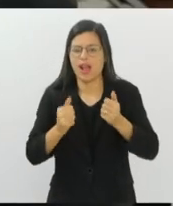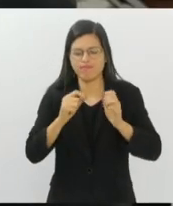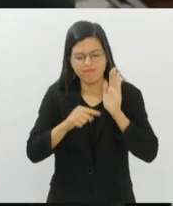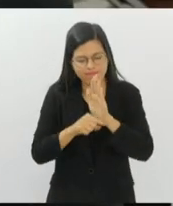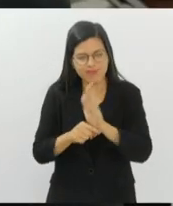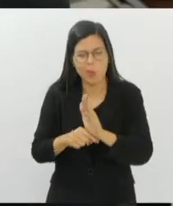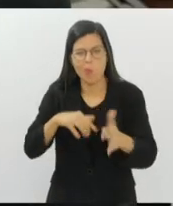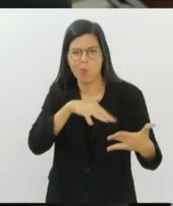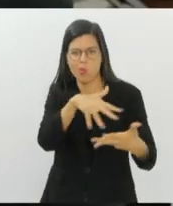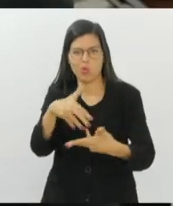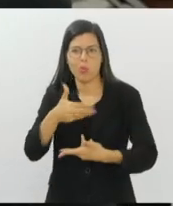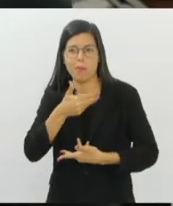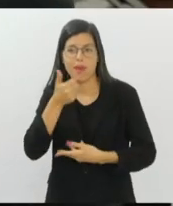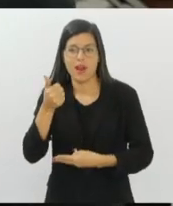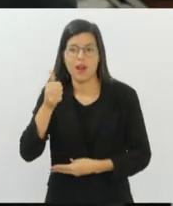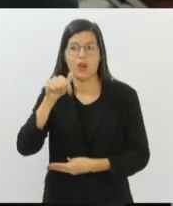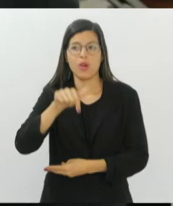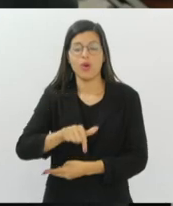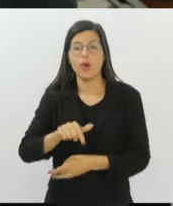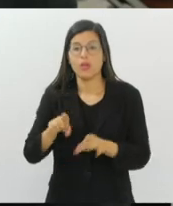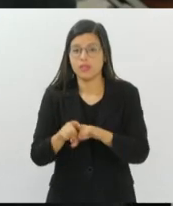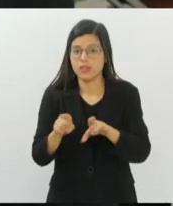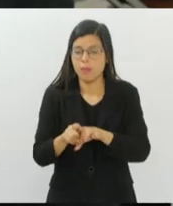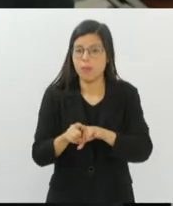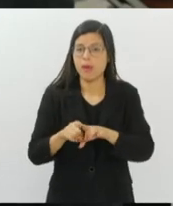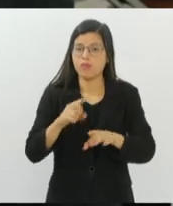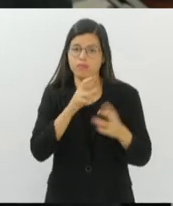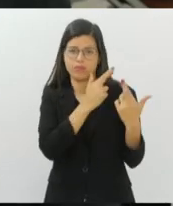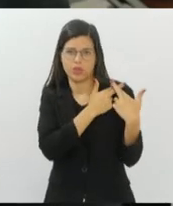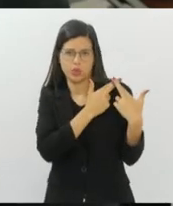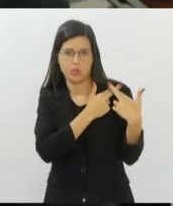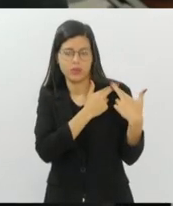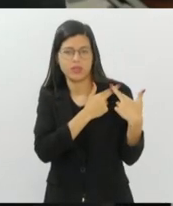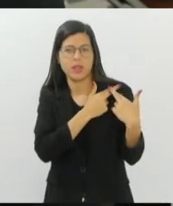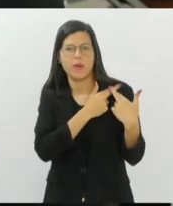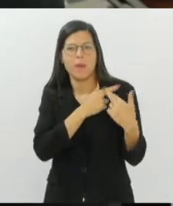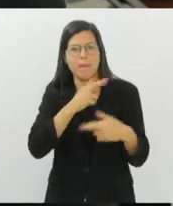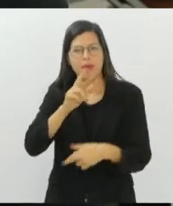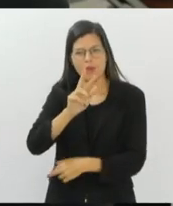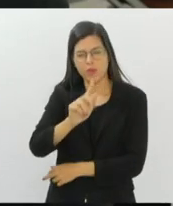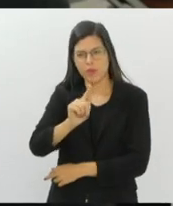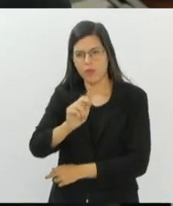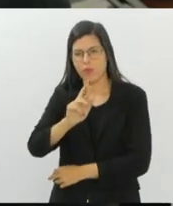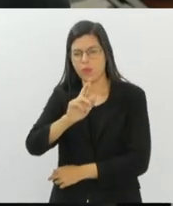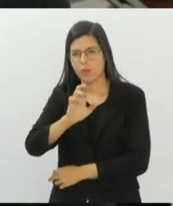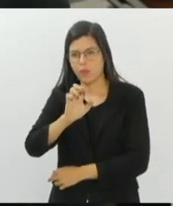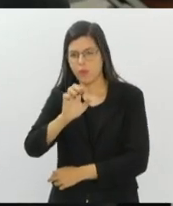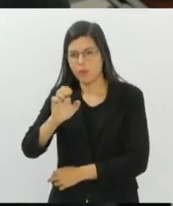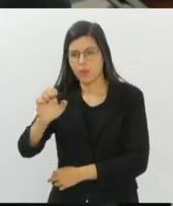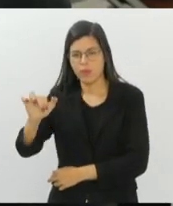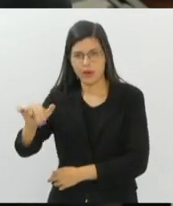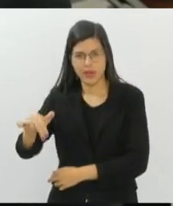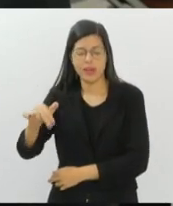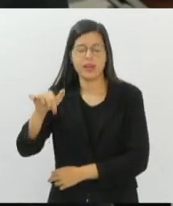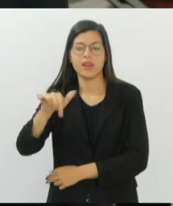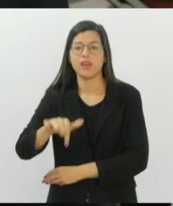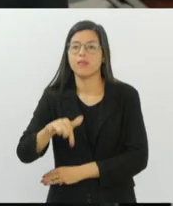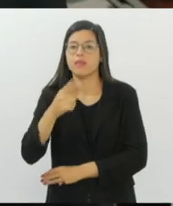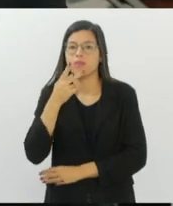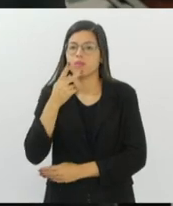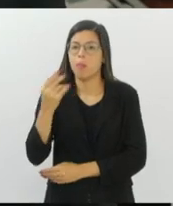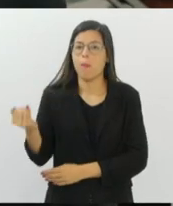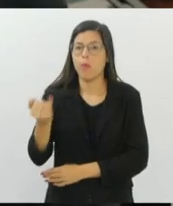sustentáveis da Green Synergy também ressaltou a importância de reaproveitar os resíduos e lembrou que é importante